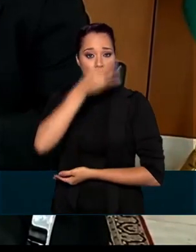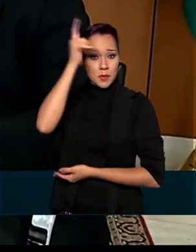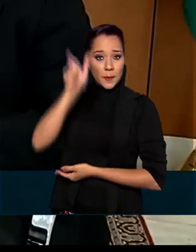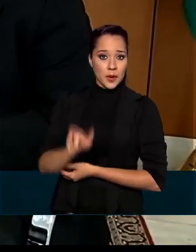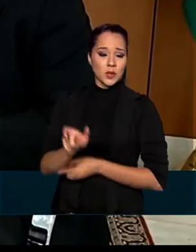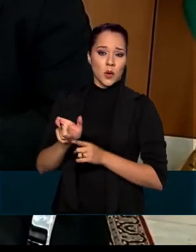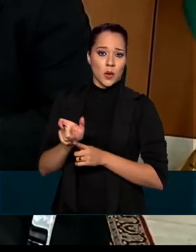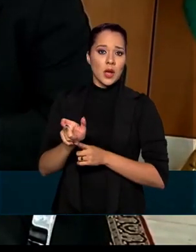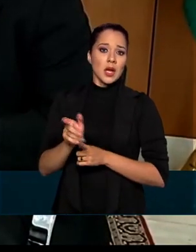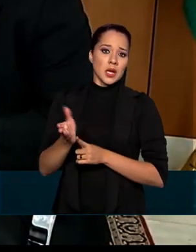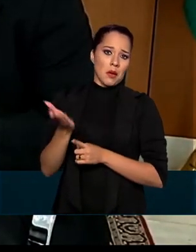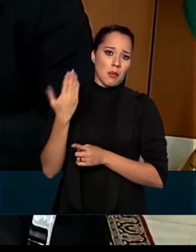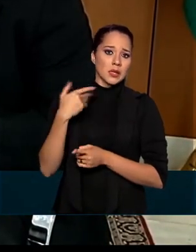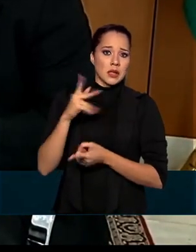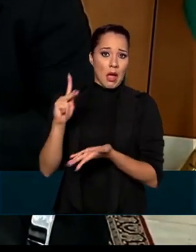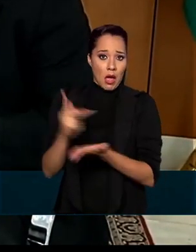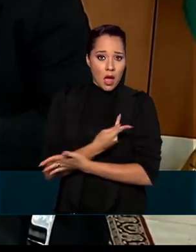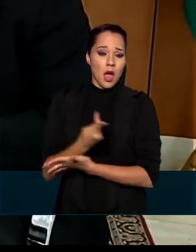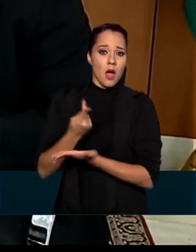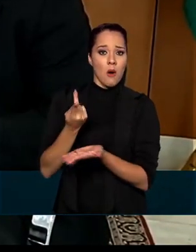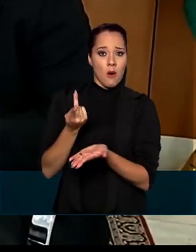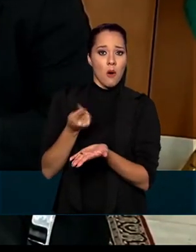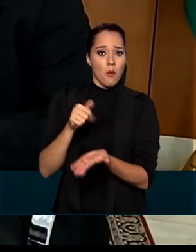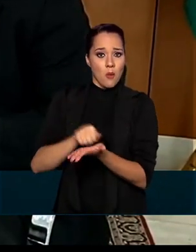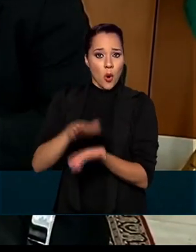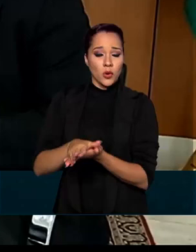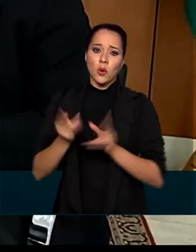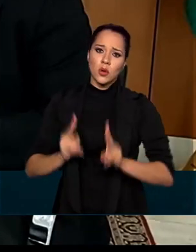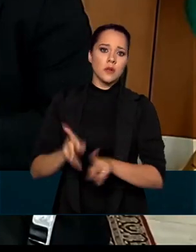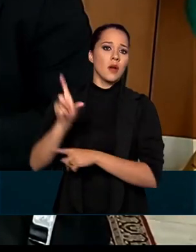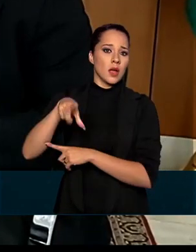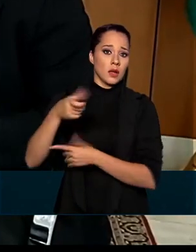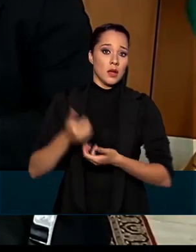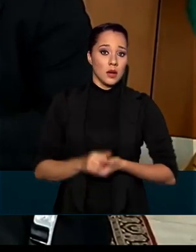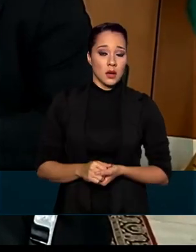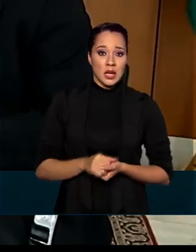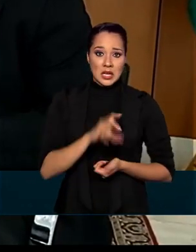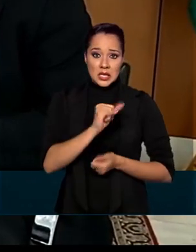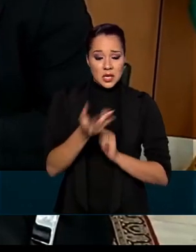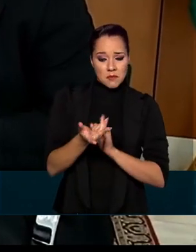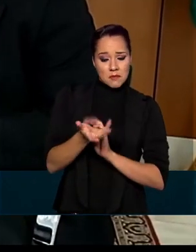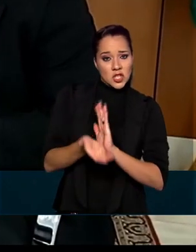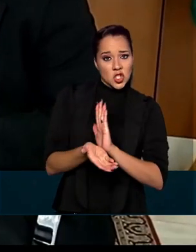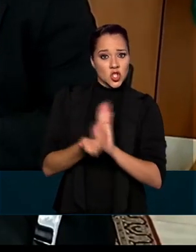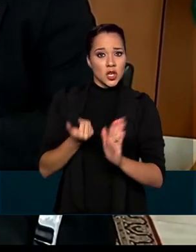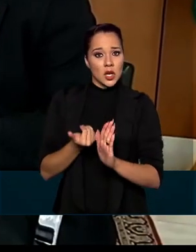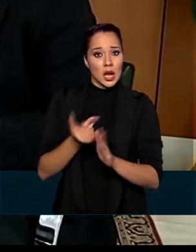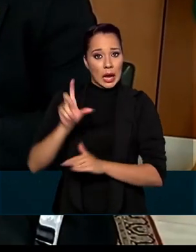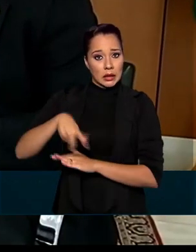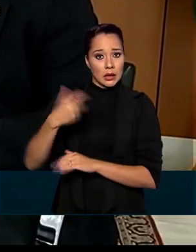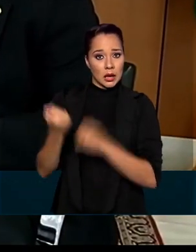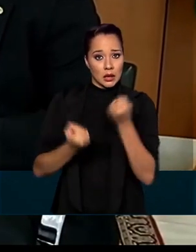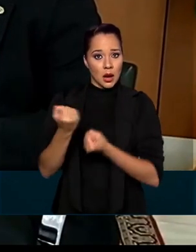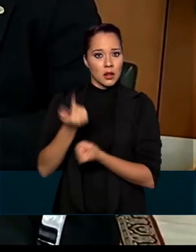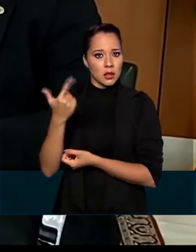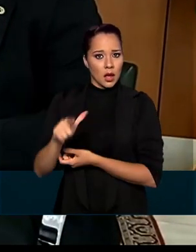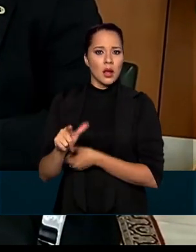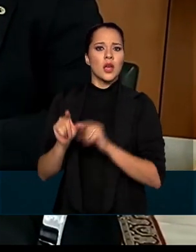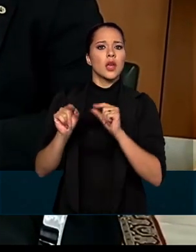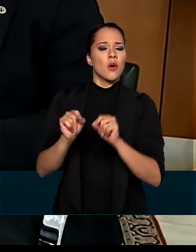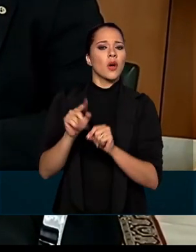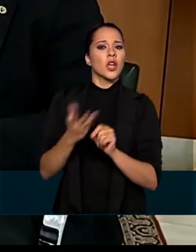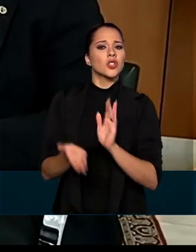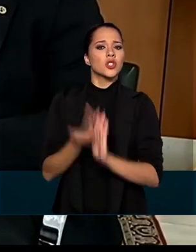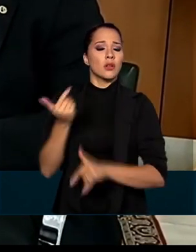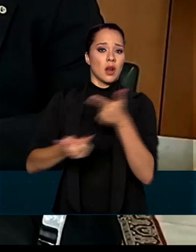o elemento que cometeu na infração do trânsito, continuar com a sua carteira. Se você tira uma carteira de debilitação dessas pessoas, você tirou o